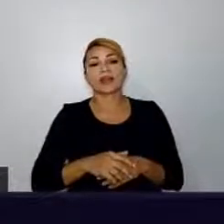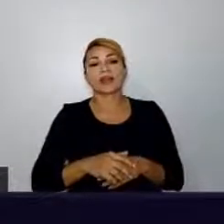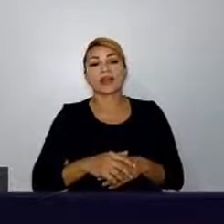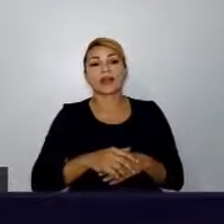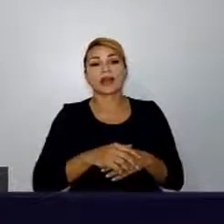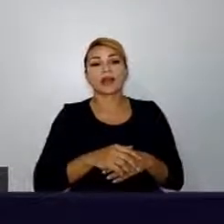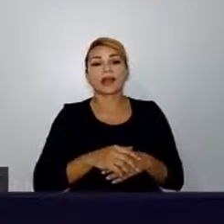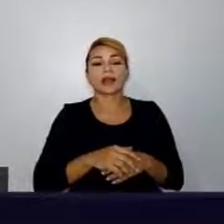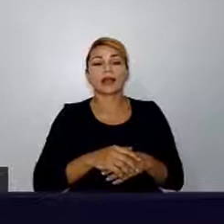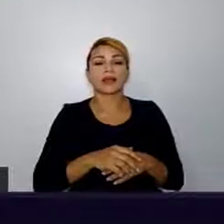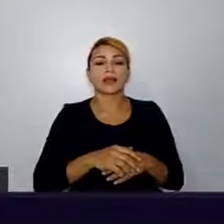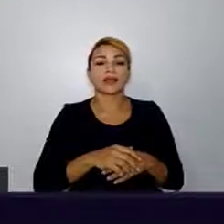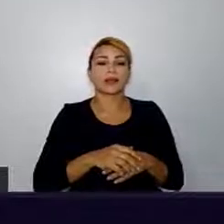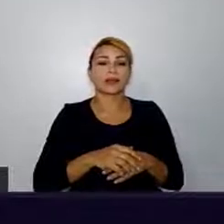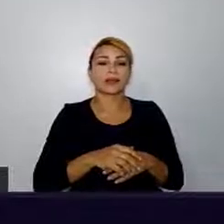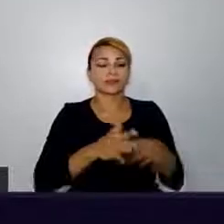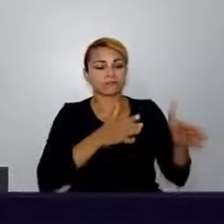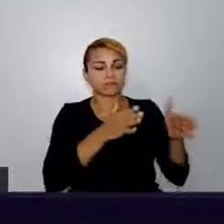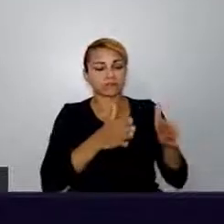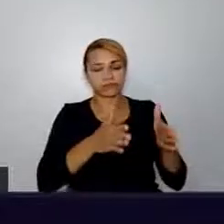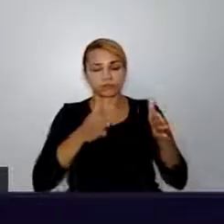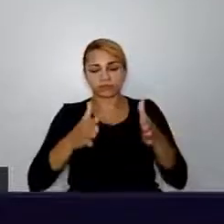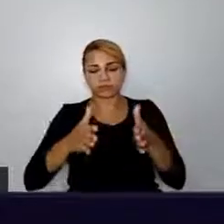plantas já morreram todas. e eu fico desesperada,